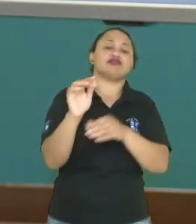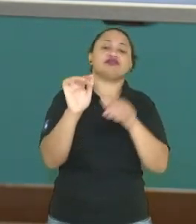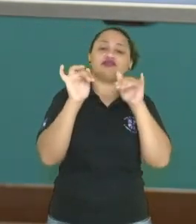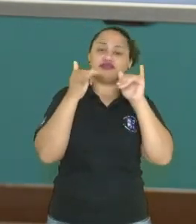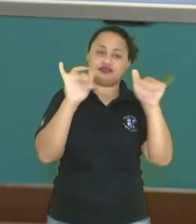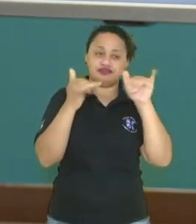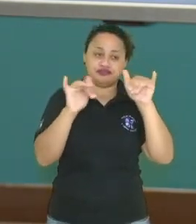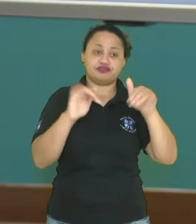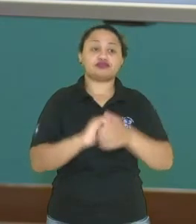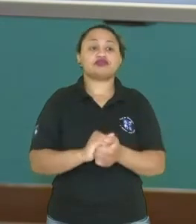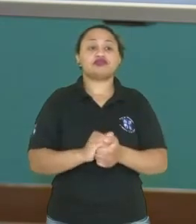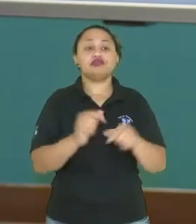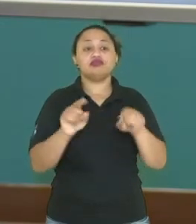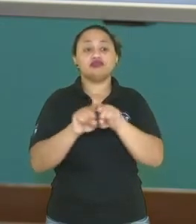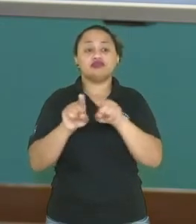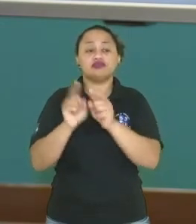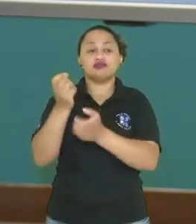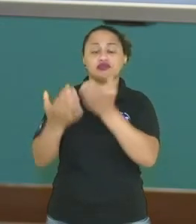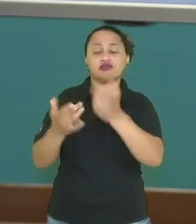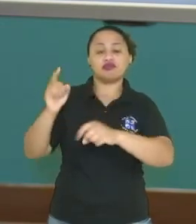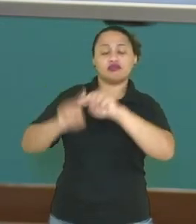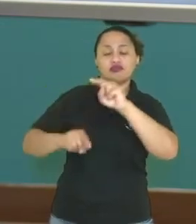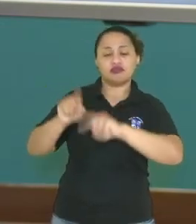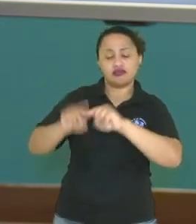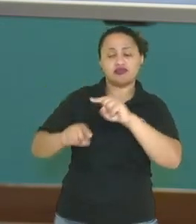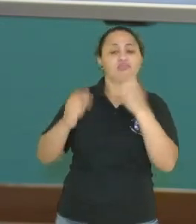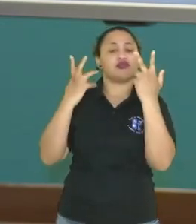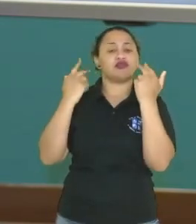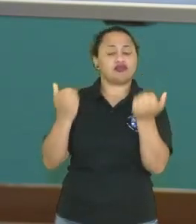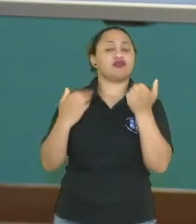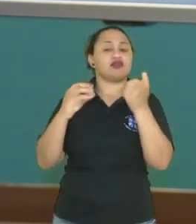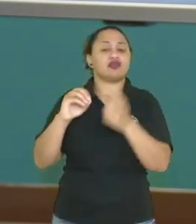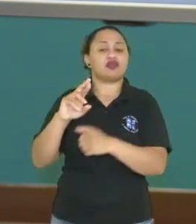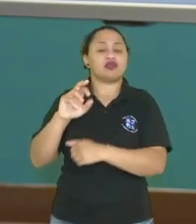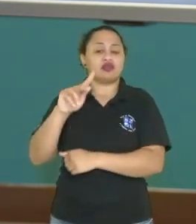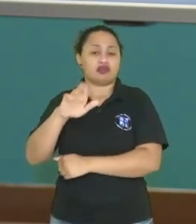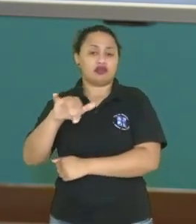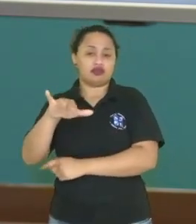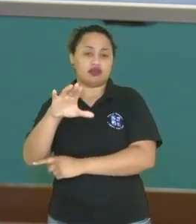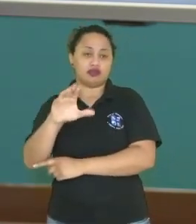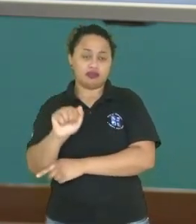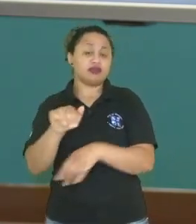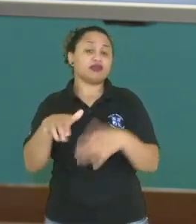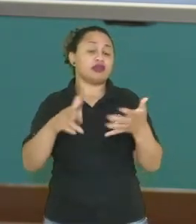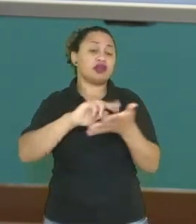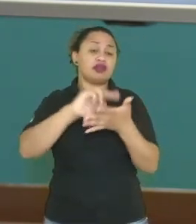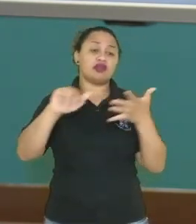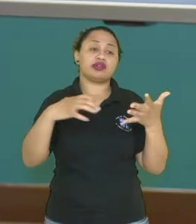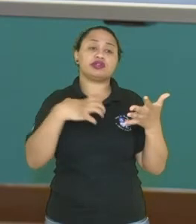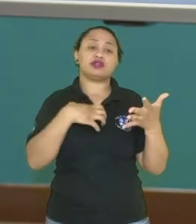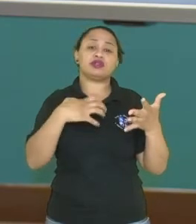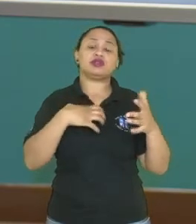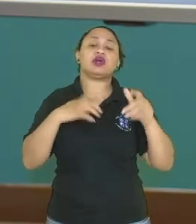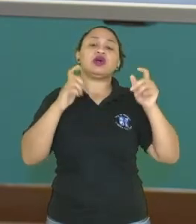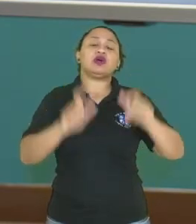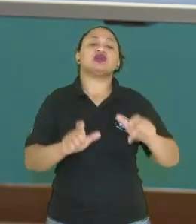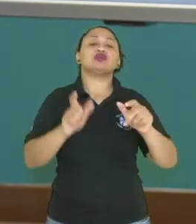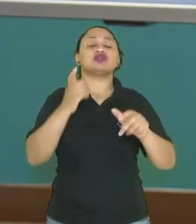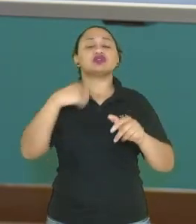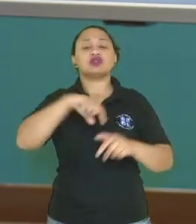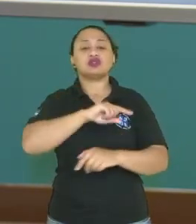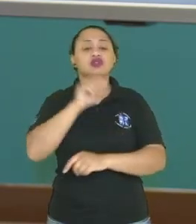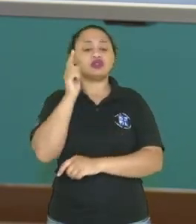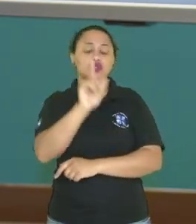Também a queima de matéria orgânica. Então são várias formas, várias fontes de onde nós podemos